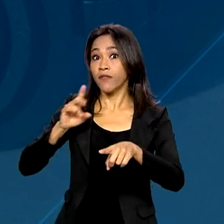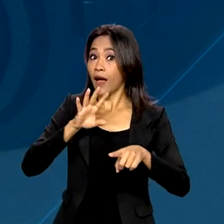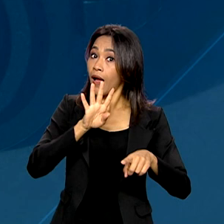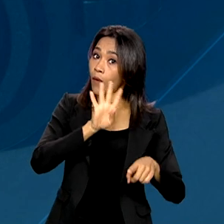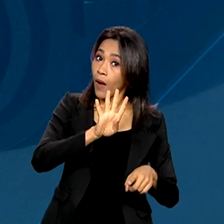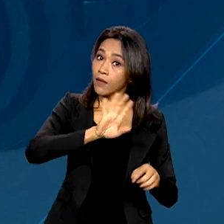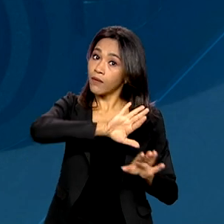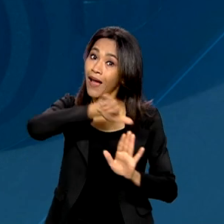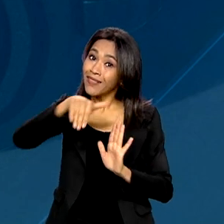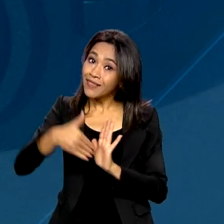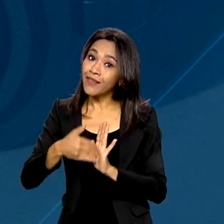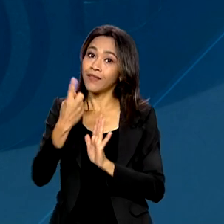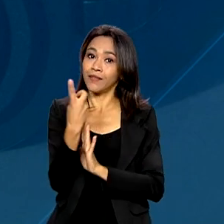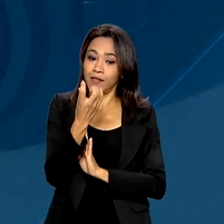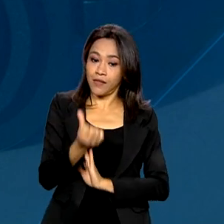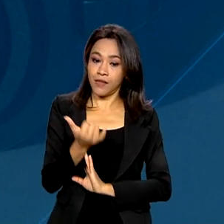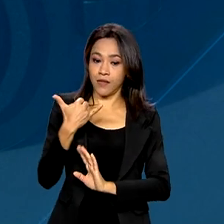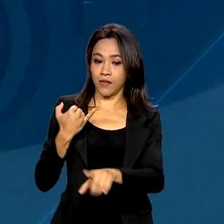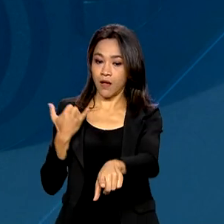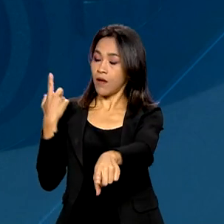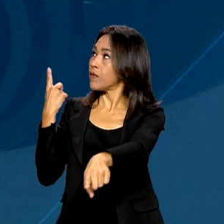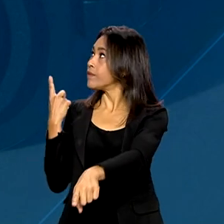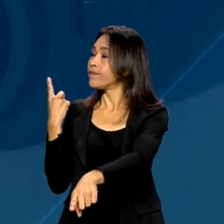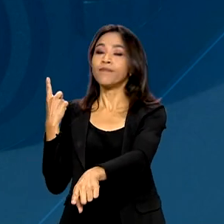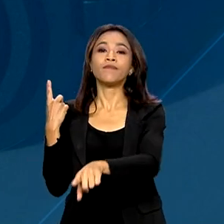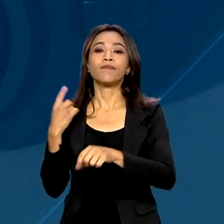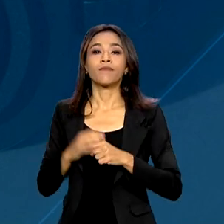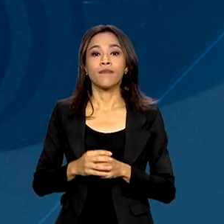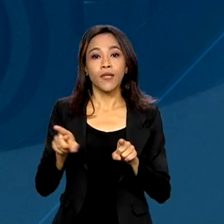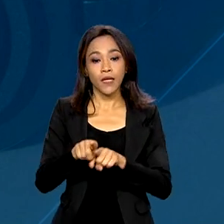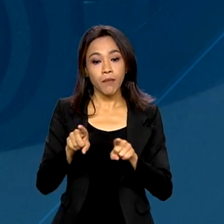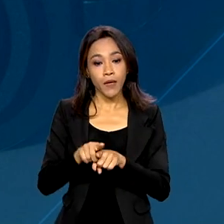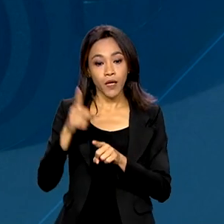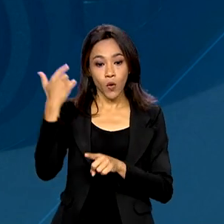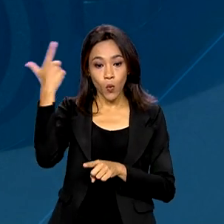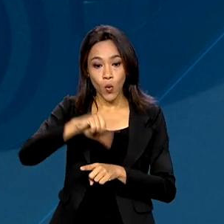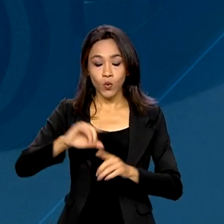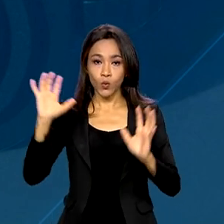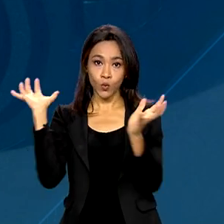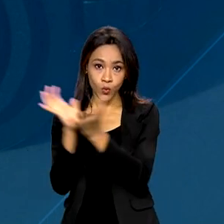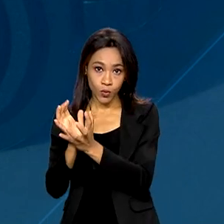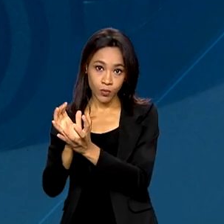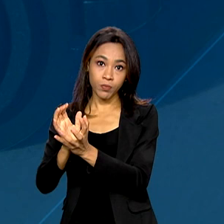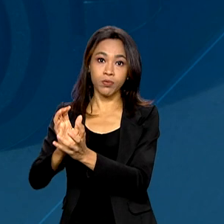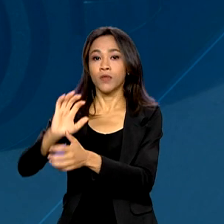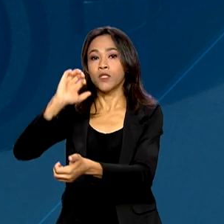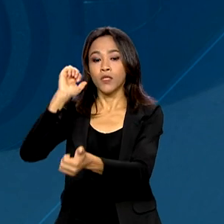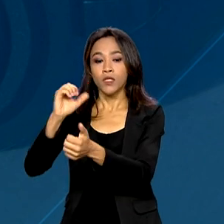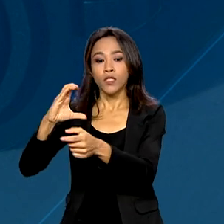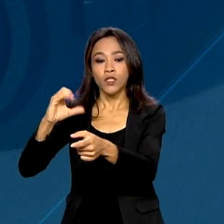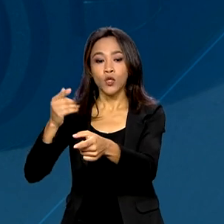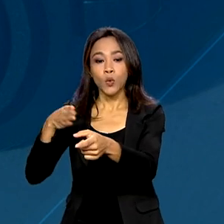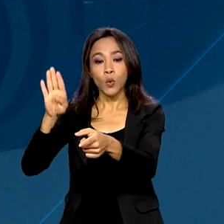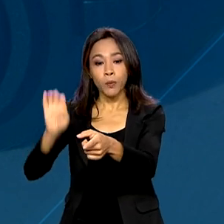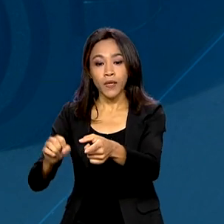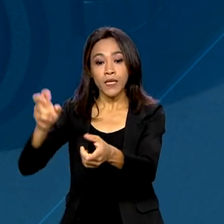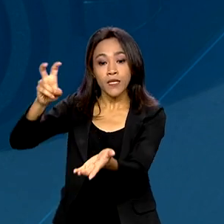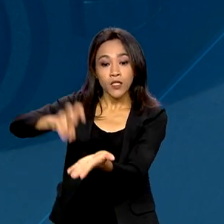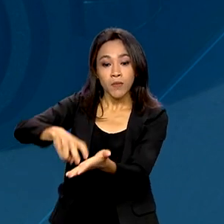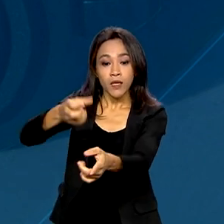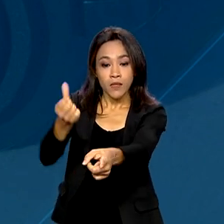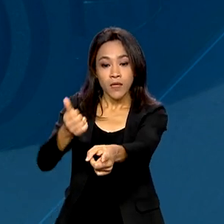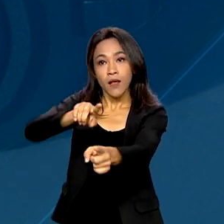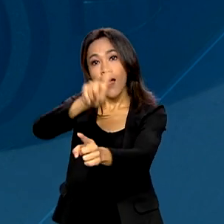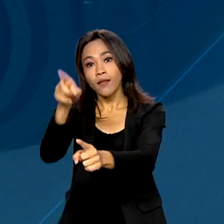quatro a, no máximo, 16 armas de fogo. Os clubes de tiro só vão poder funcionar das seis horas da manhã às dez